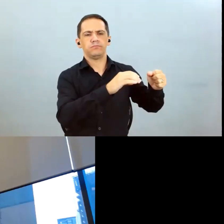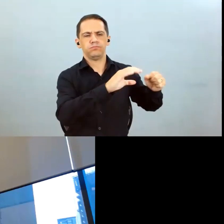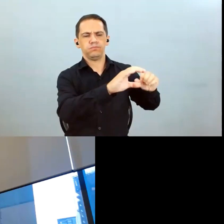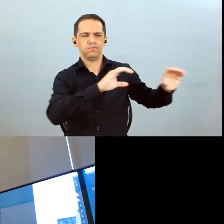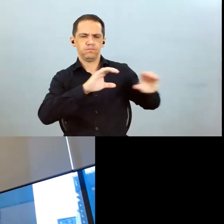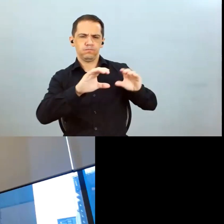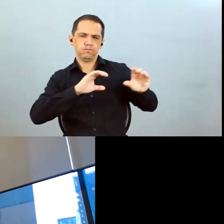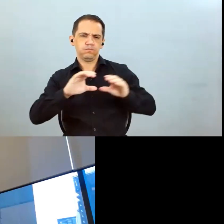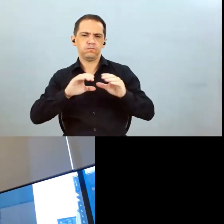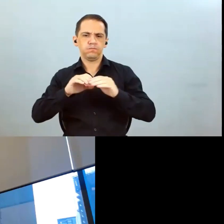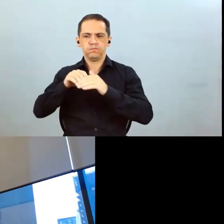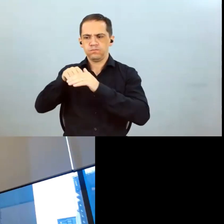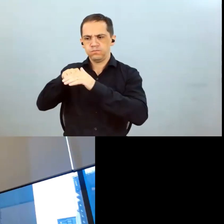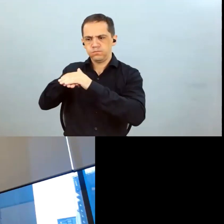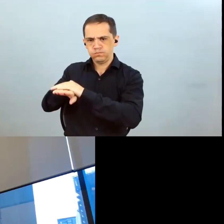botar ele